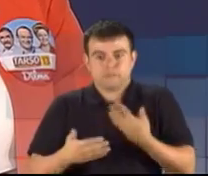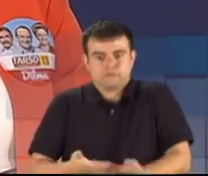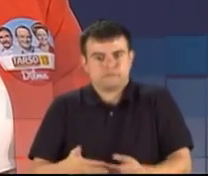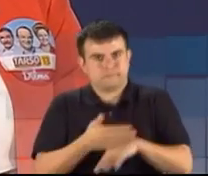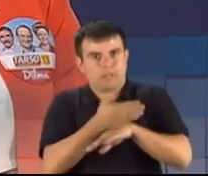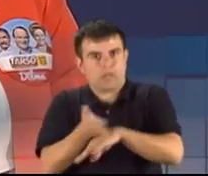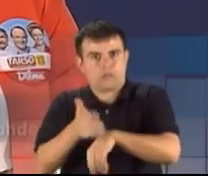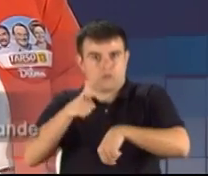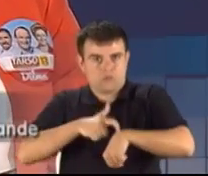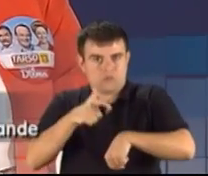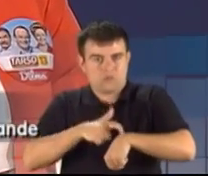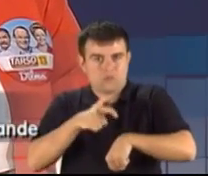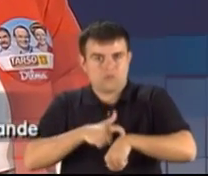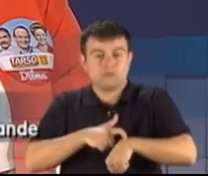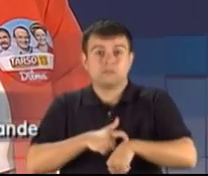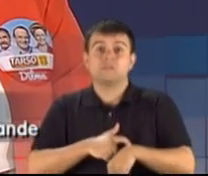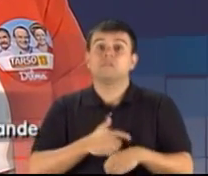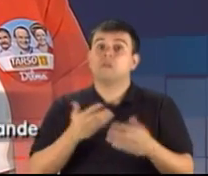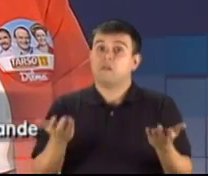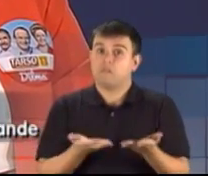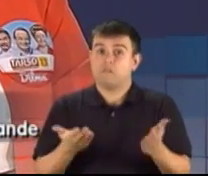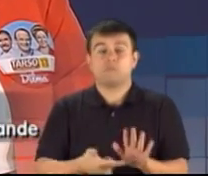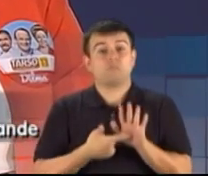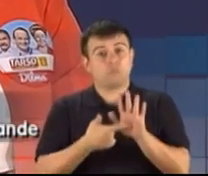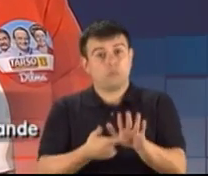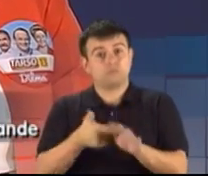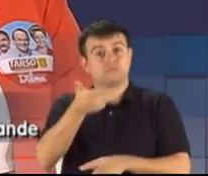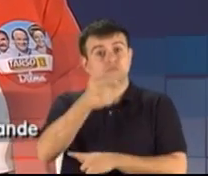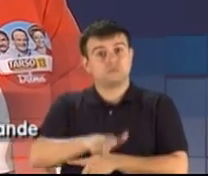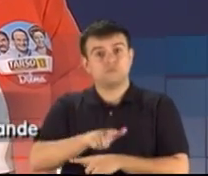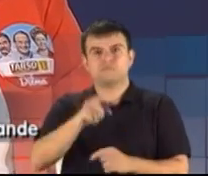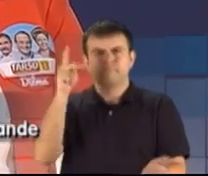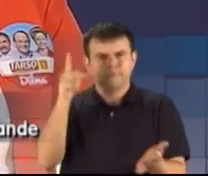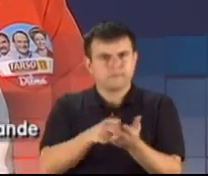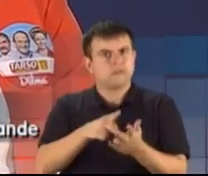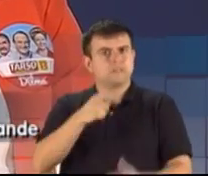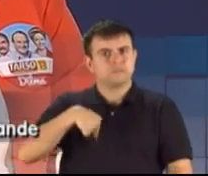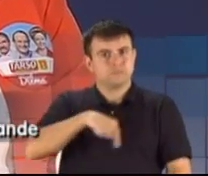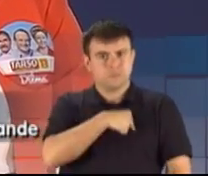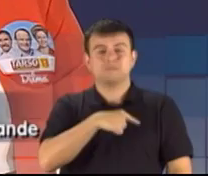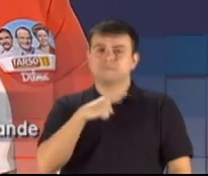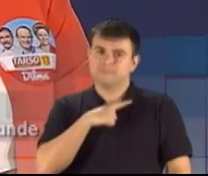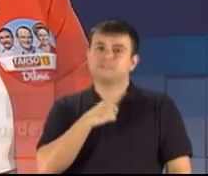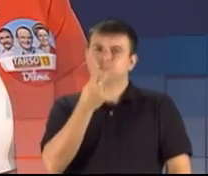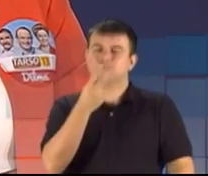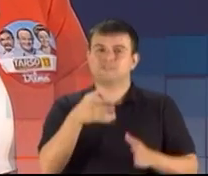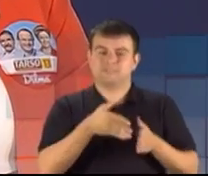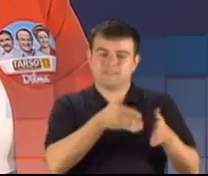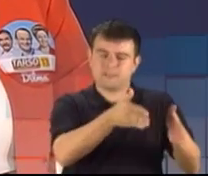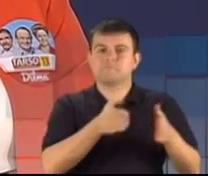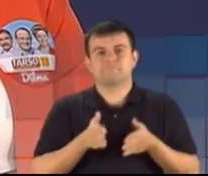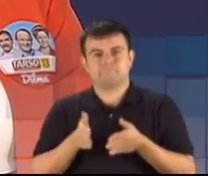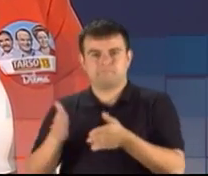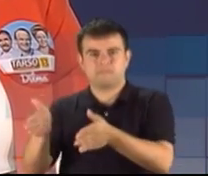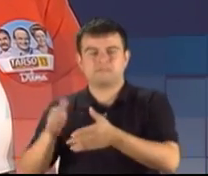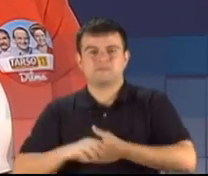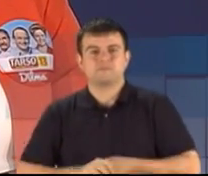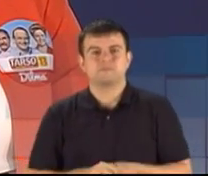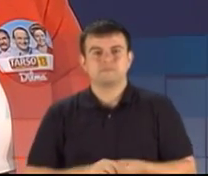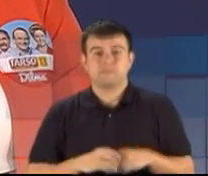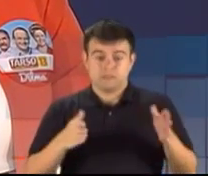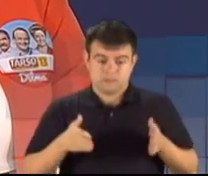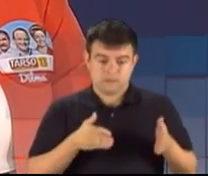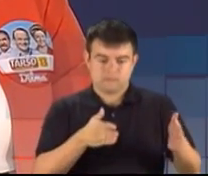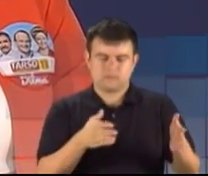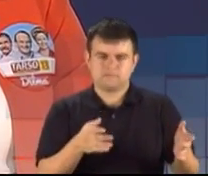Aqui ficou mais uma vez evidenciado que de verdade nós temos dois caminhos. Um caminho que aposta no